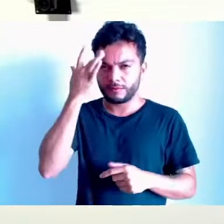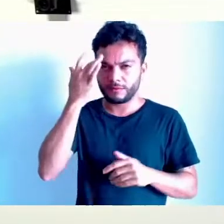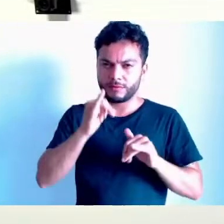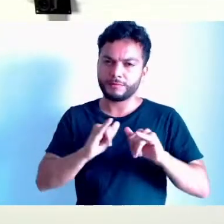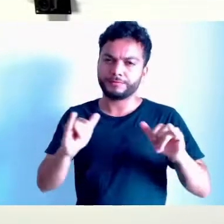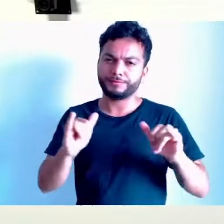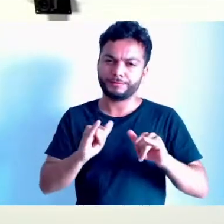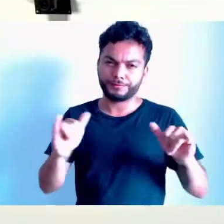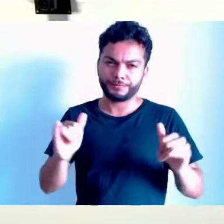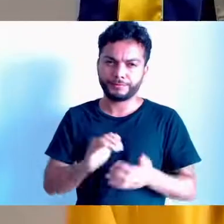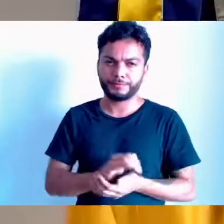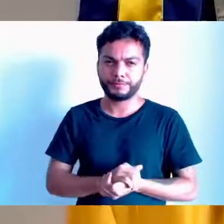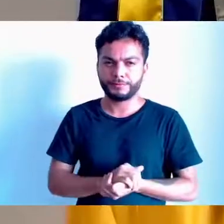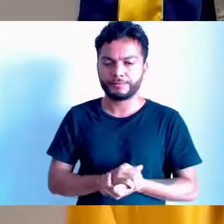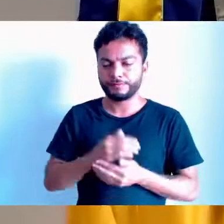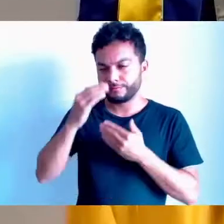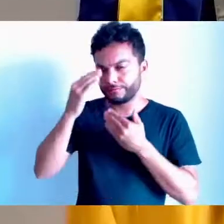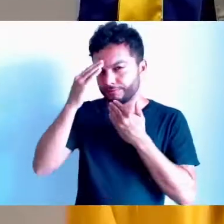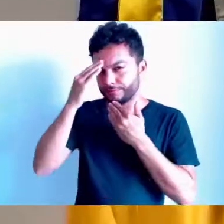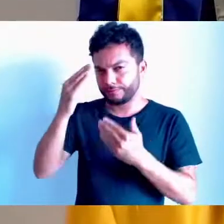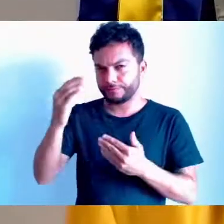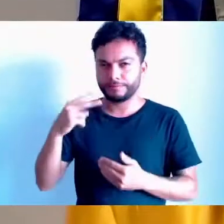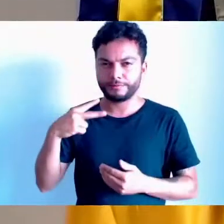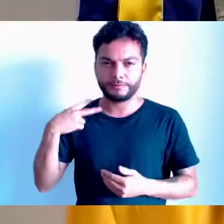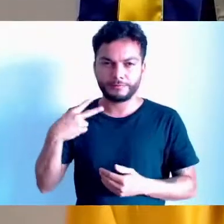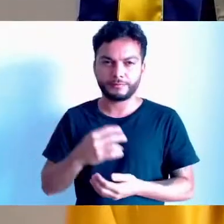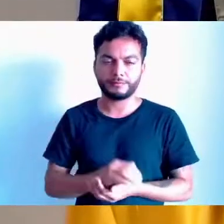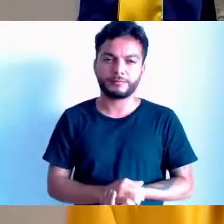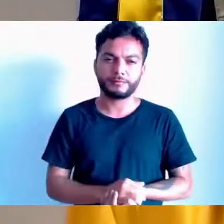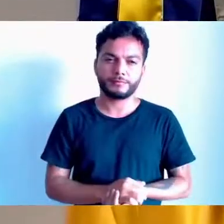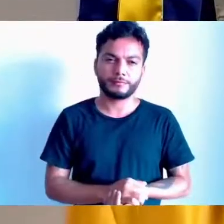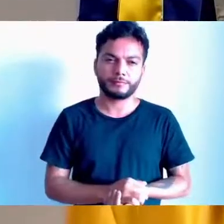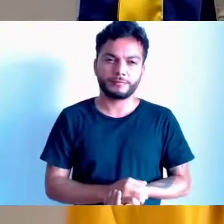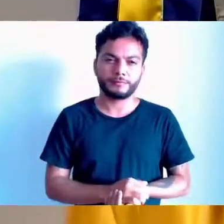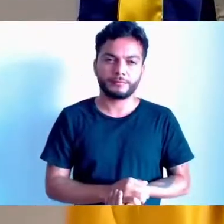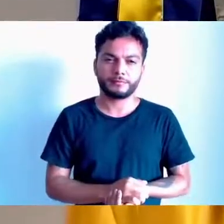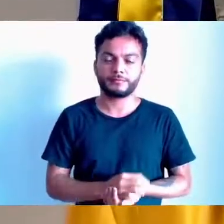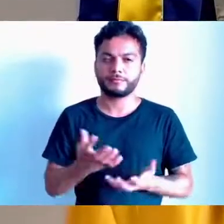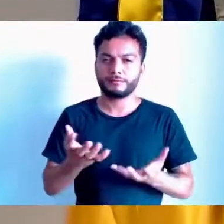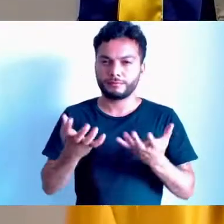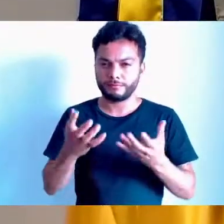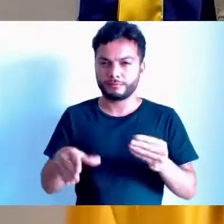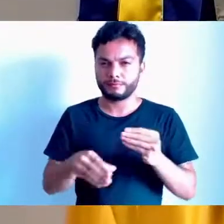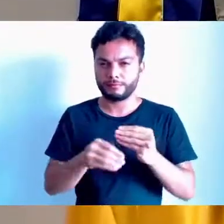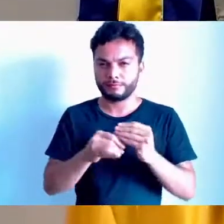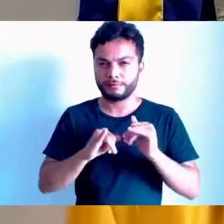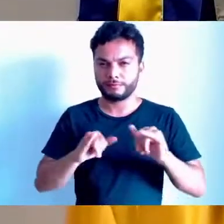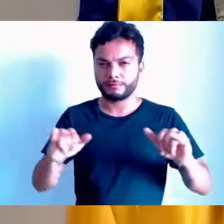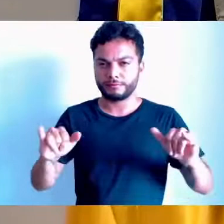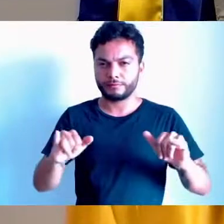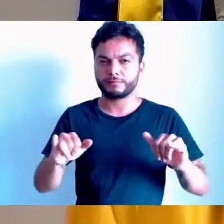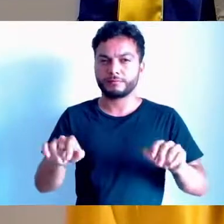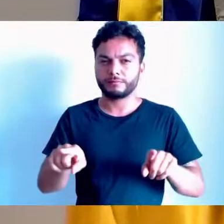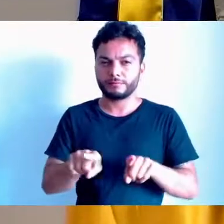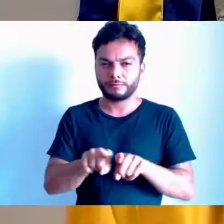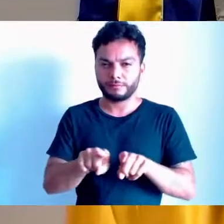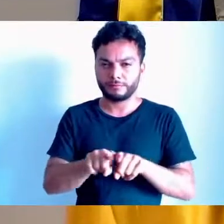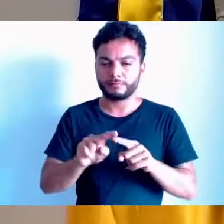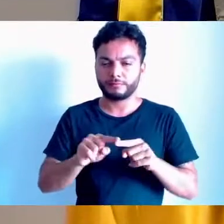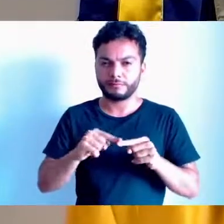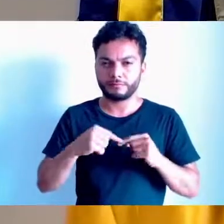Obrigado pela parte. Obrigada, vereador. Queria salientar também que o próximo... Não é alvo, não. A próxima